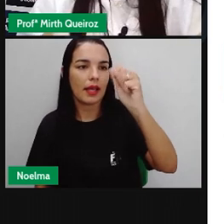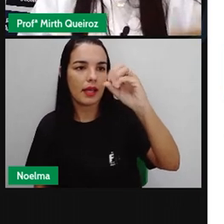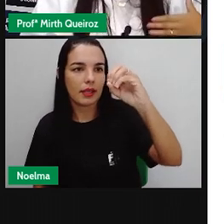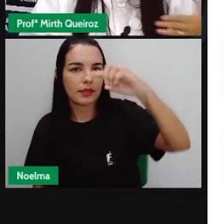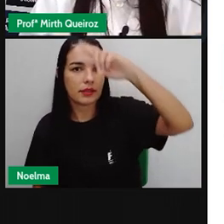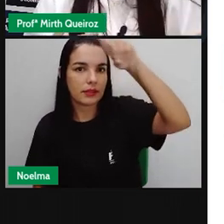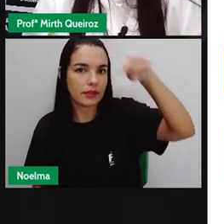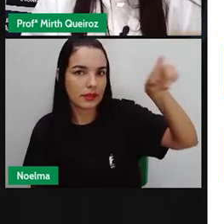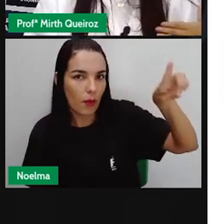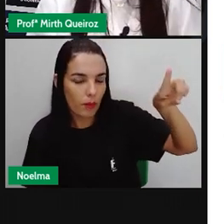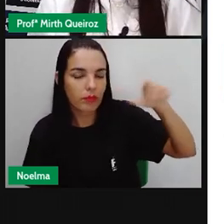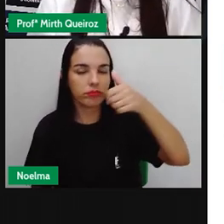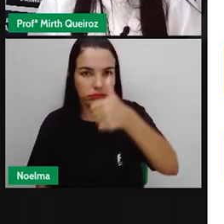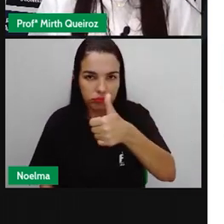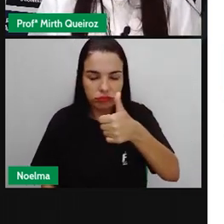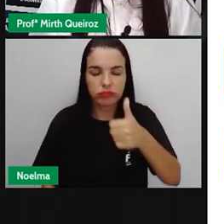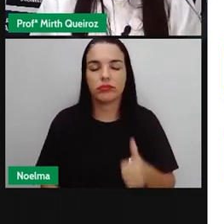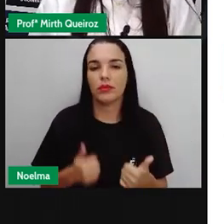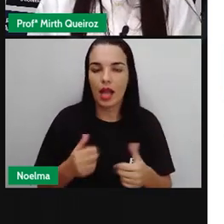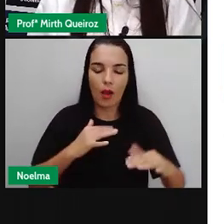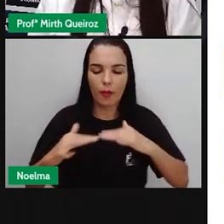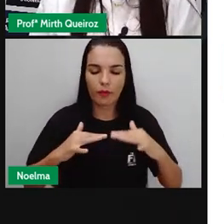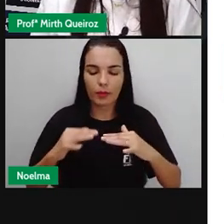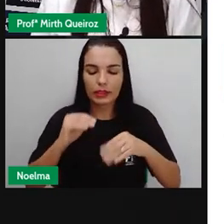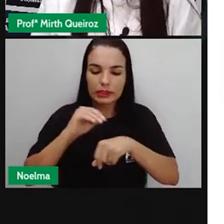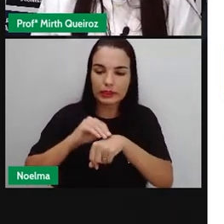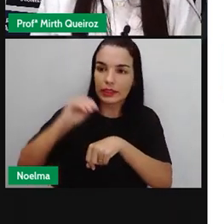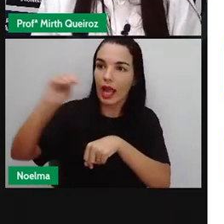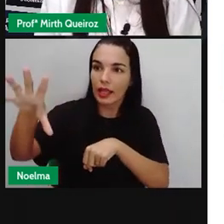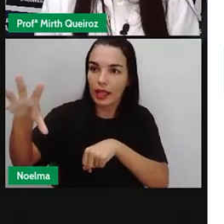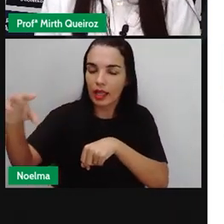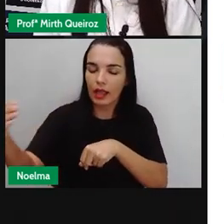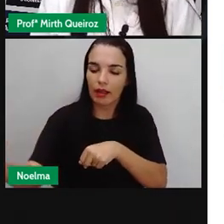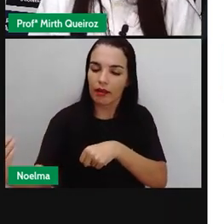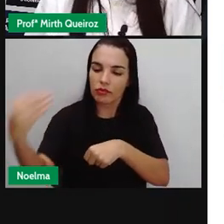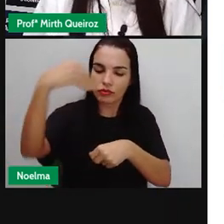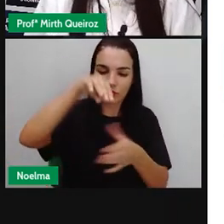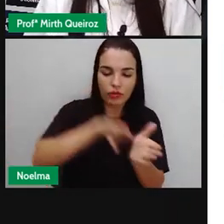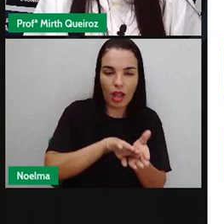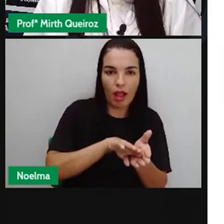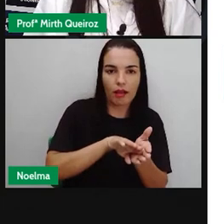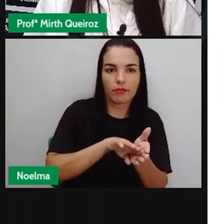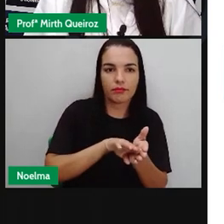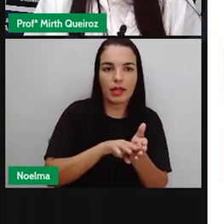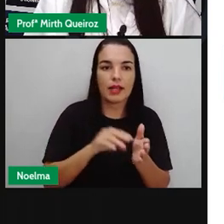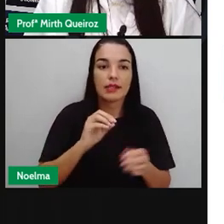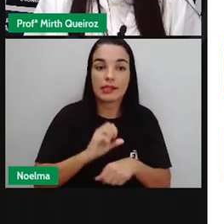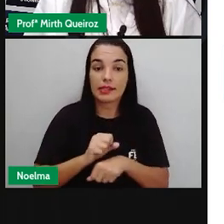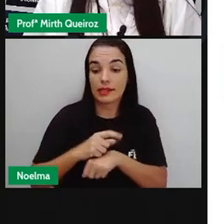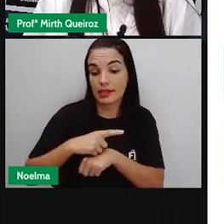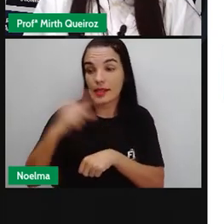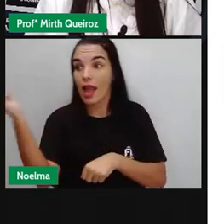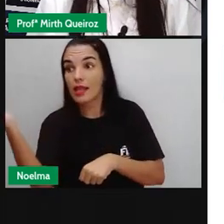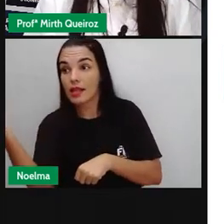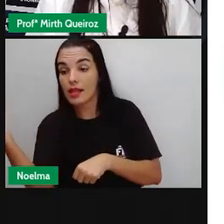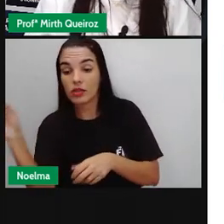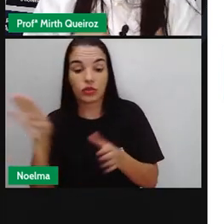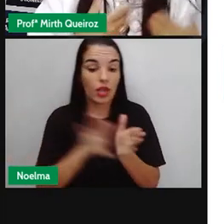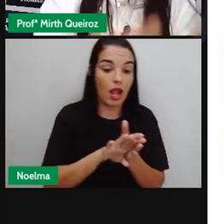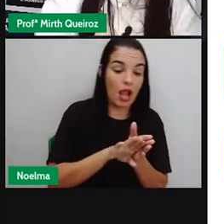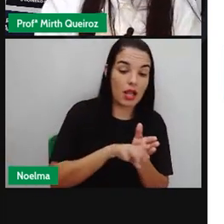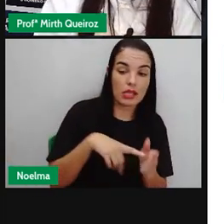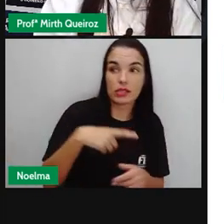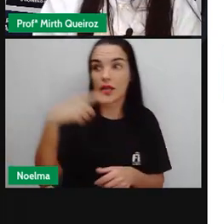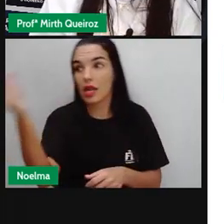de saída e entrada. E imigração é a chegada ao país. Emigração